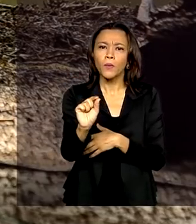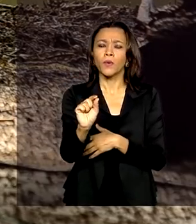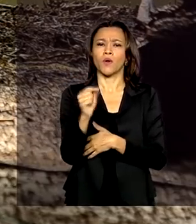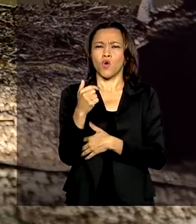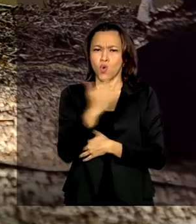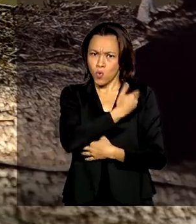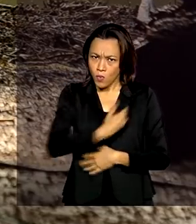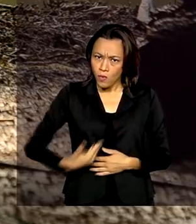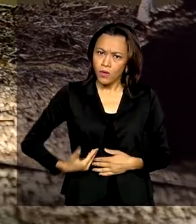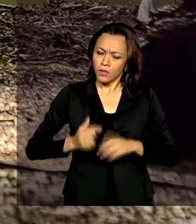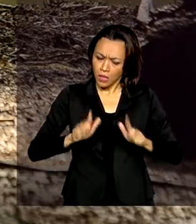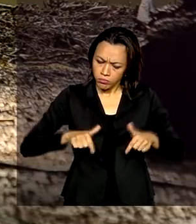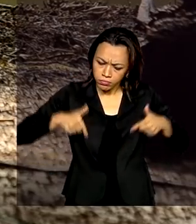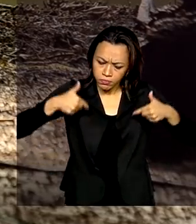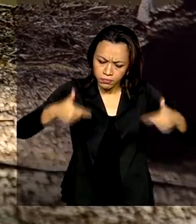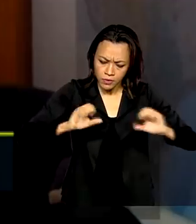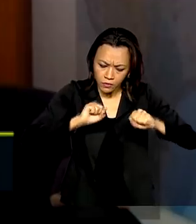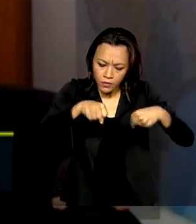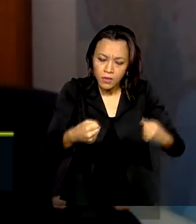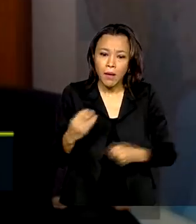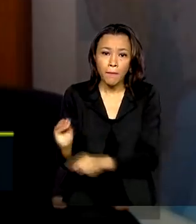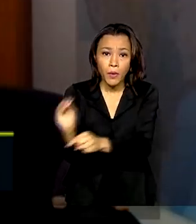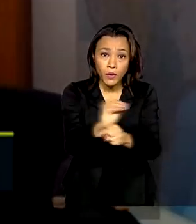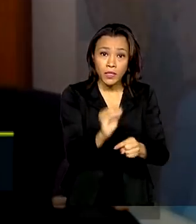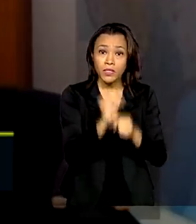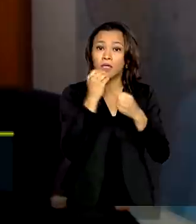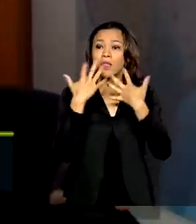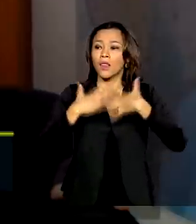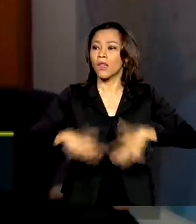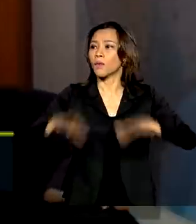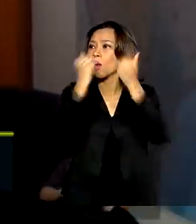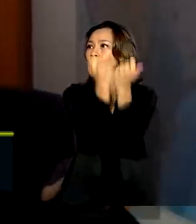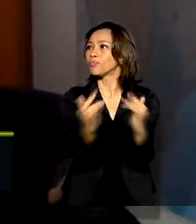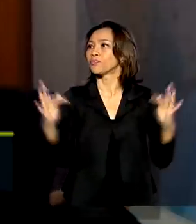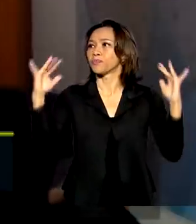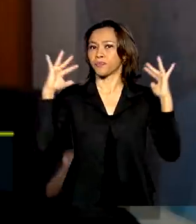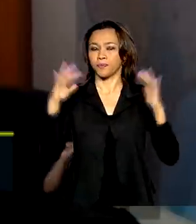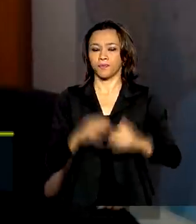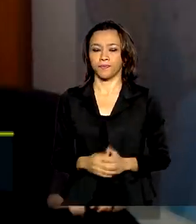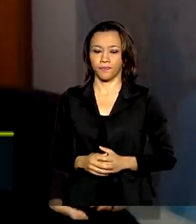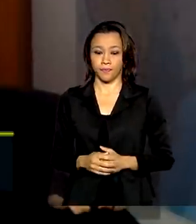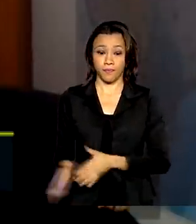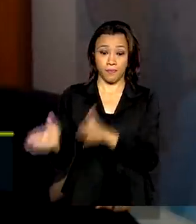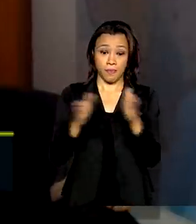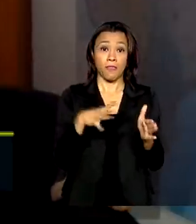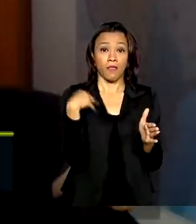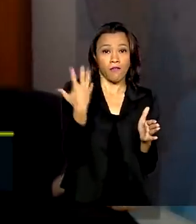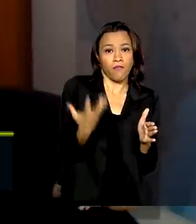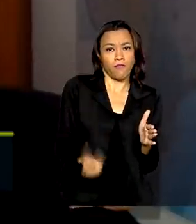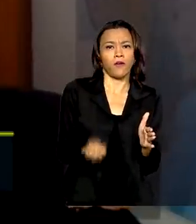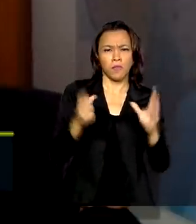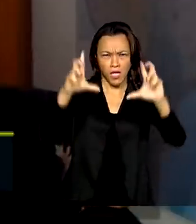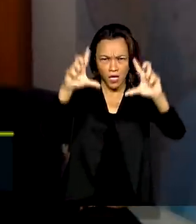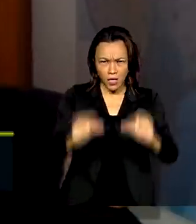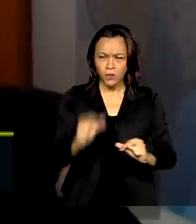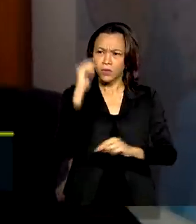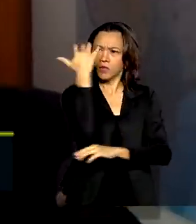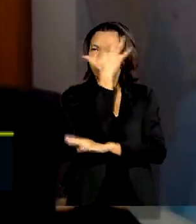empenhado em proteger o meio ambiente. Faremos, tenho certeza, a redução do desmatamento,